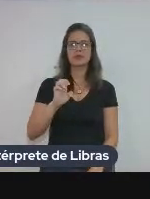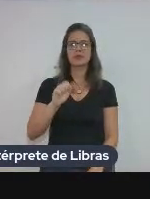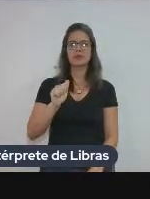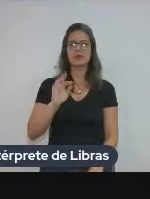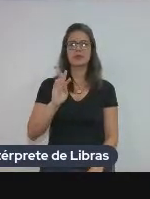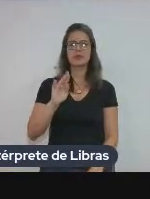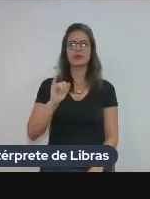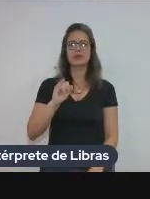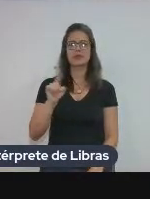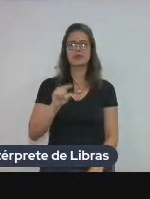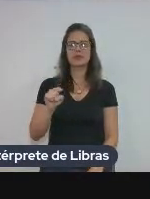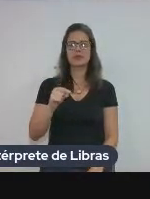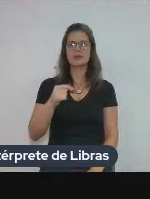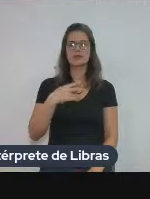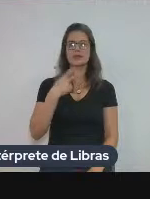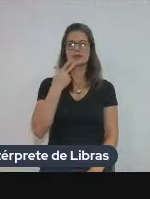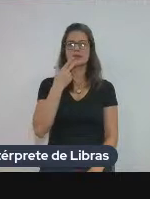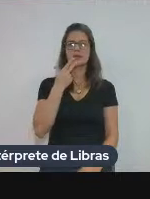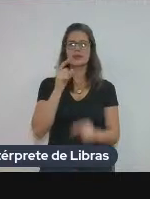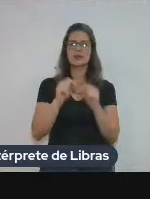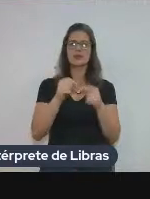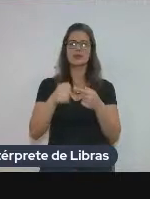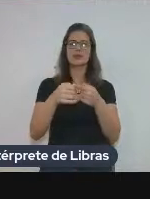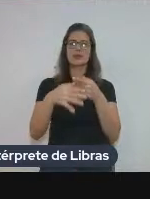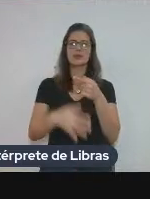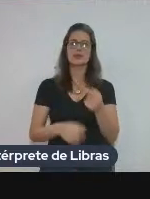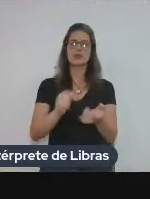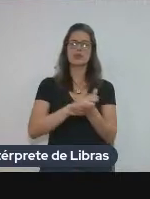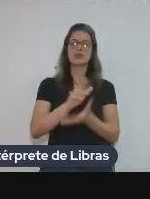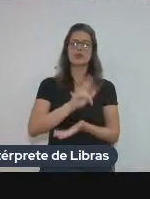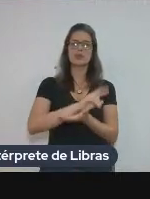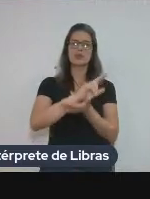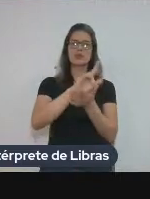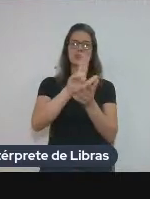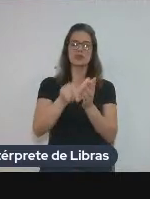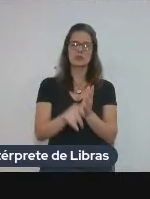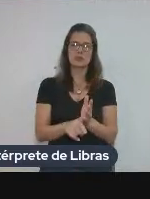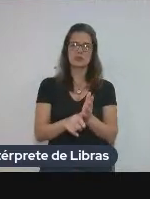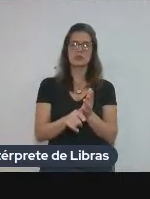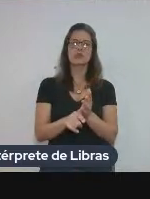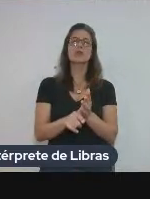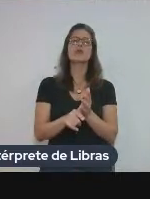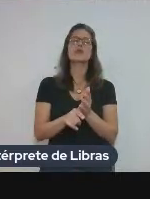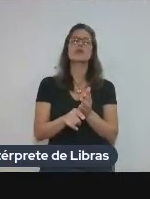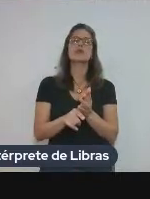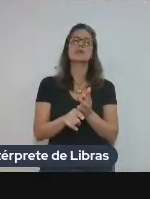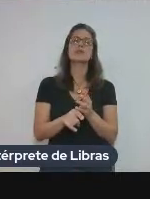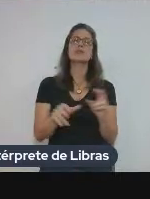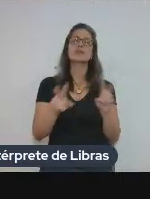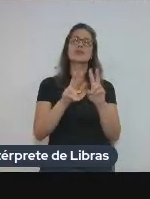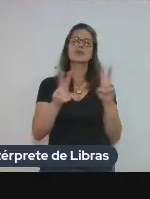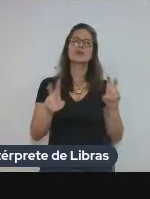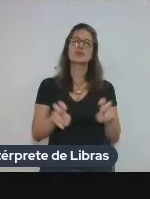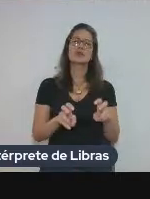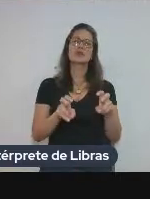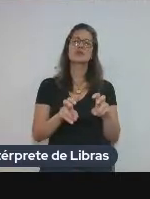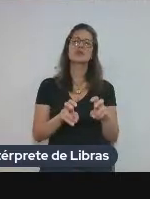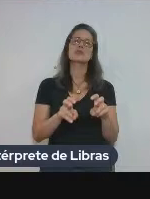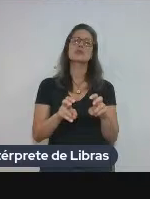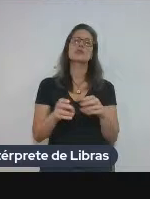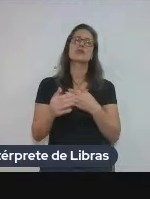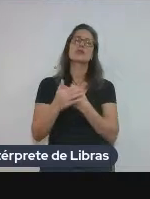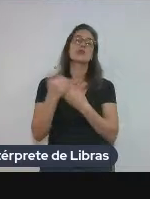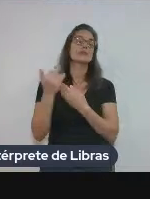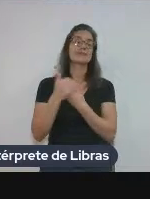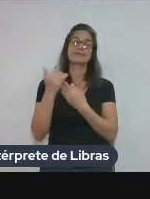E eu vou falar um pouquinho sobre o Glossário e Corpos Multilingües que eu fiz sobre a orientação da Elida